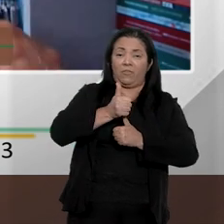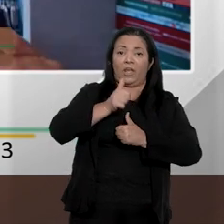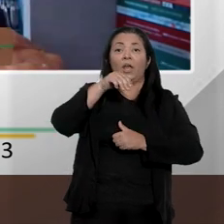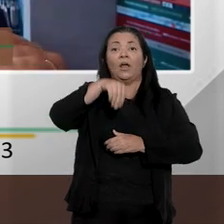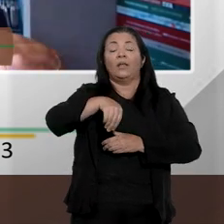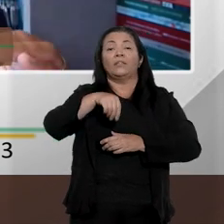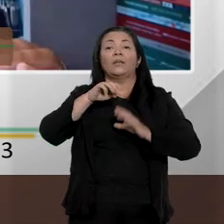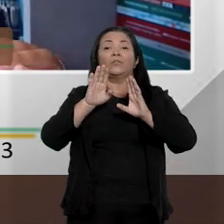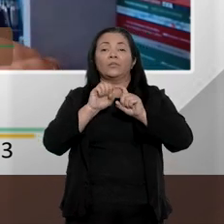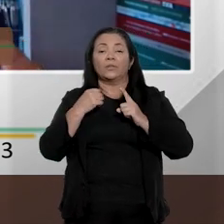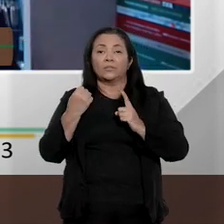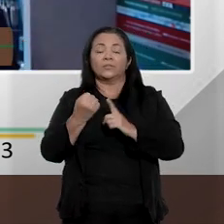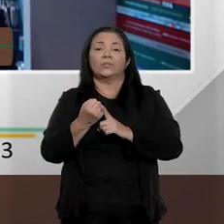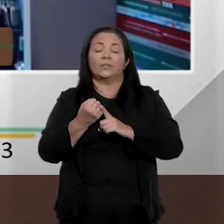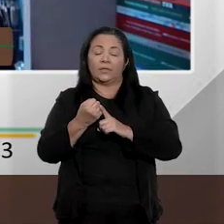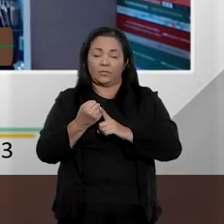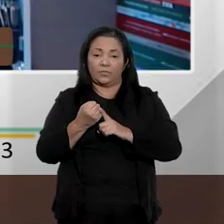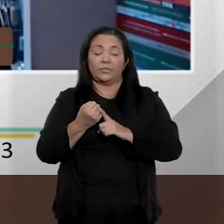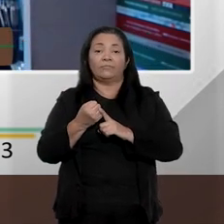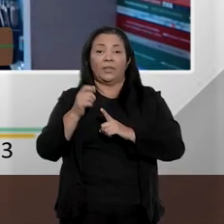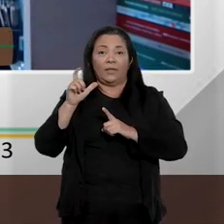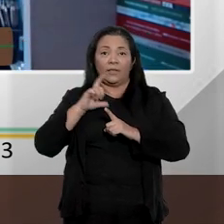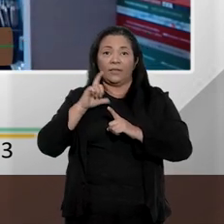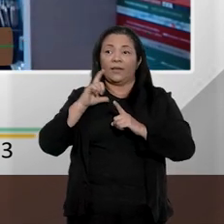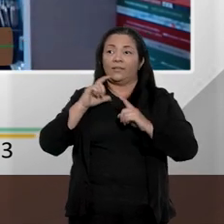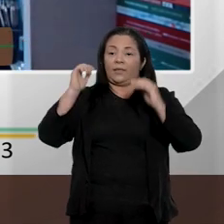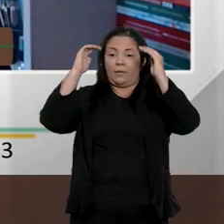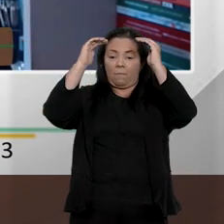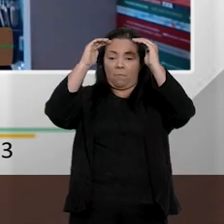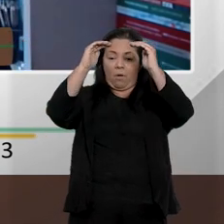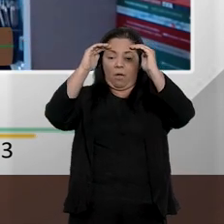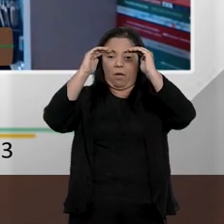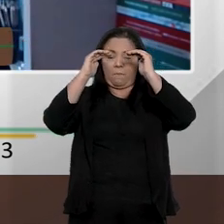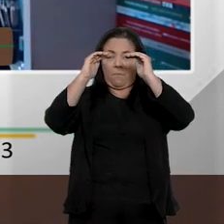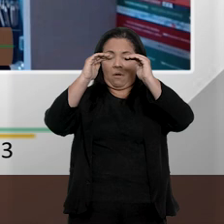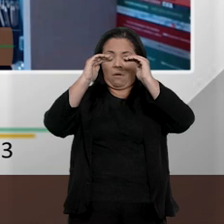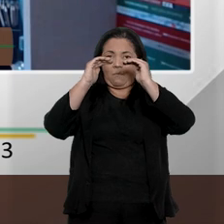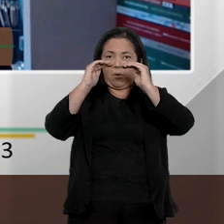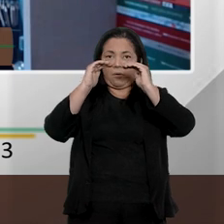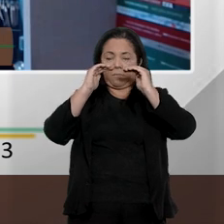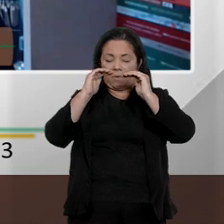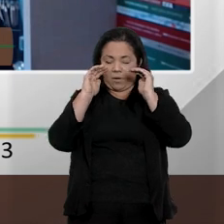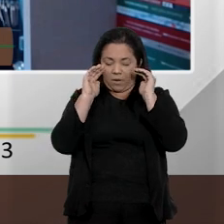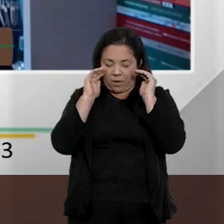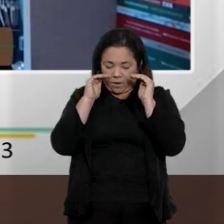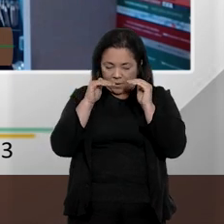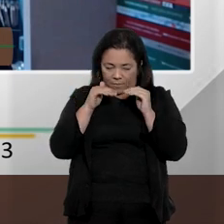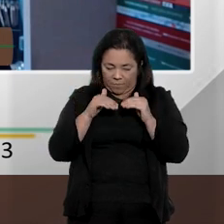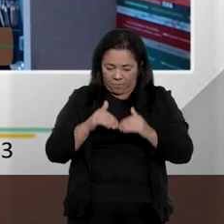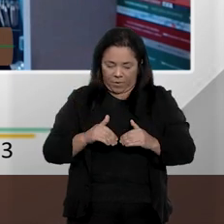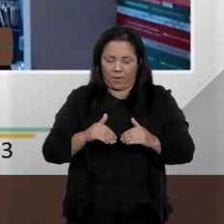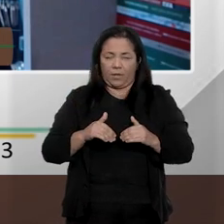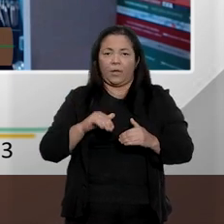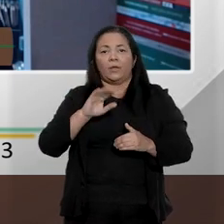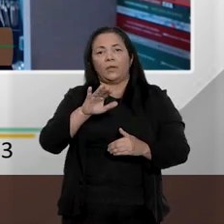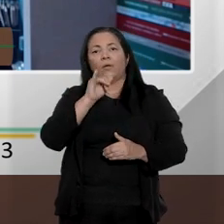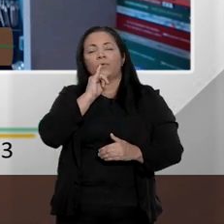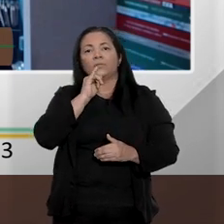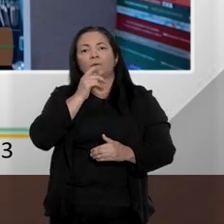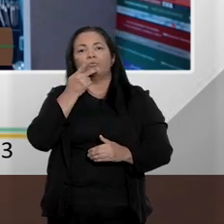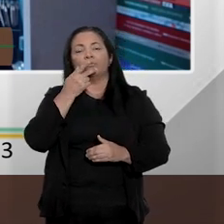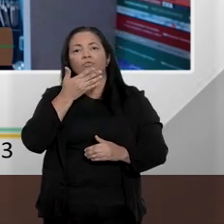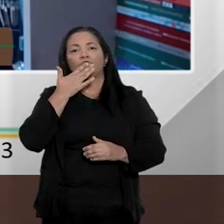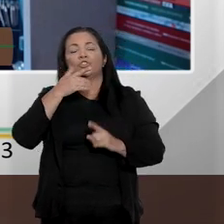partir dela nós vamos descendo o grau de humanidade. E daí, voltando à ideia que trouxe mais cedo,